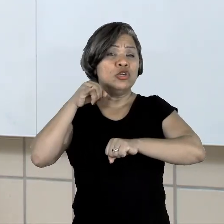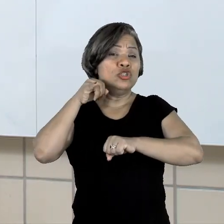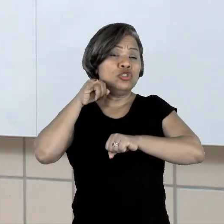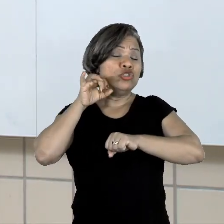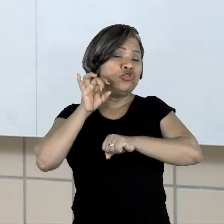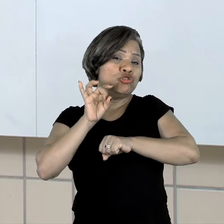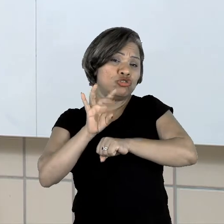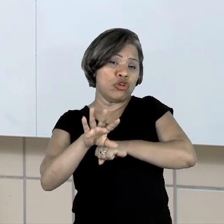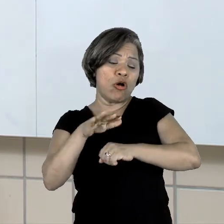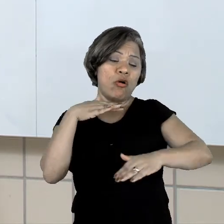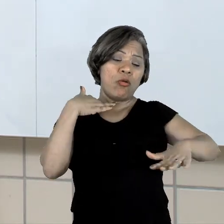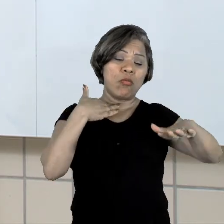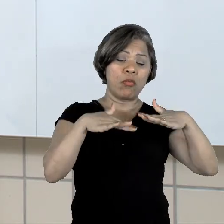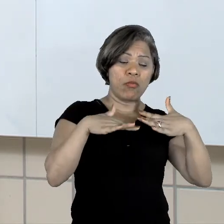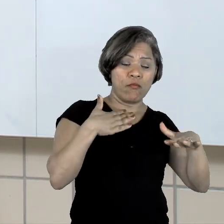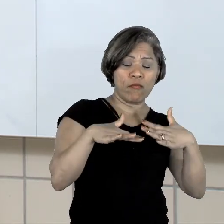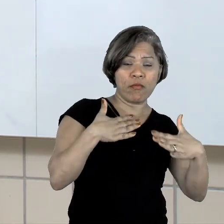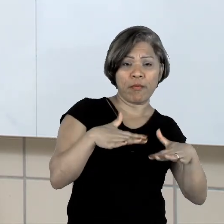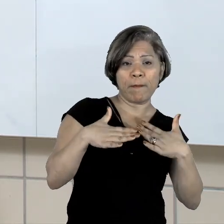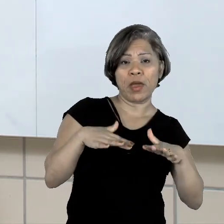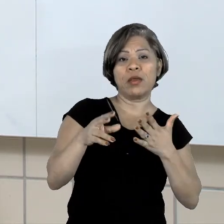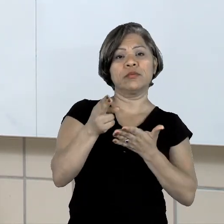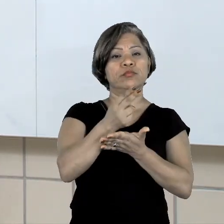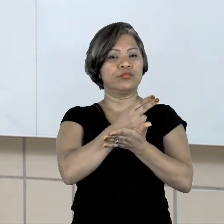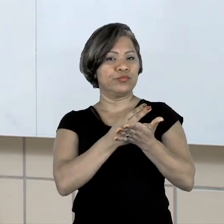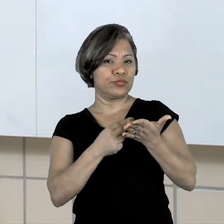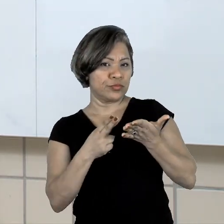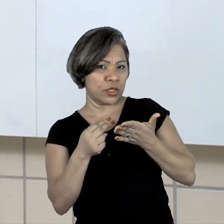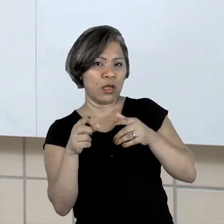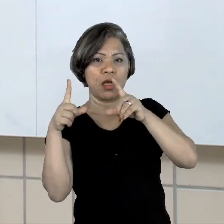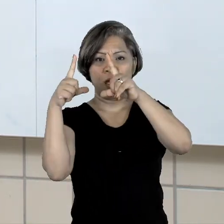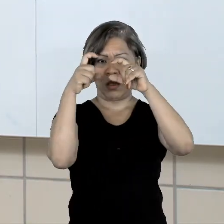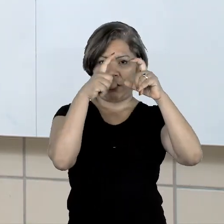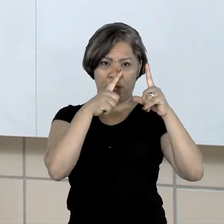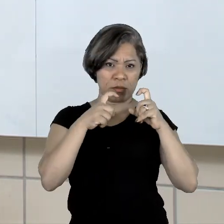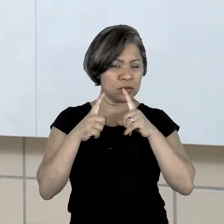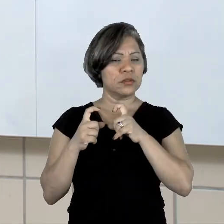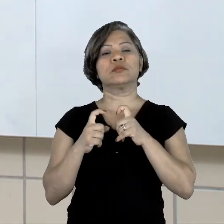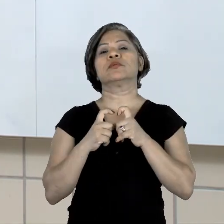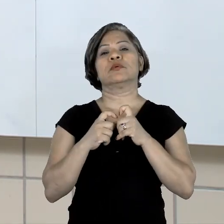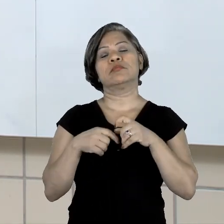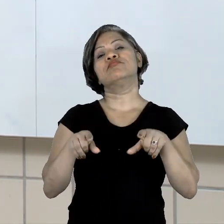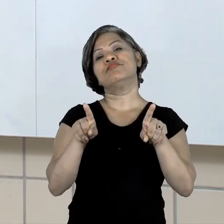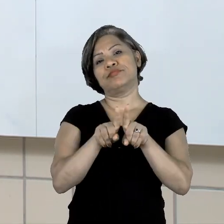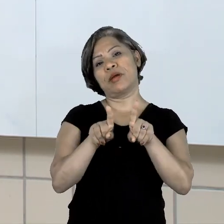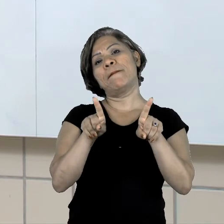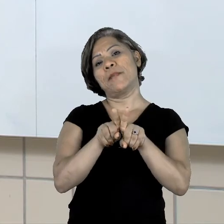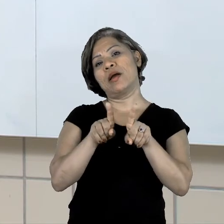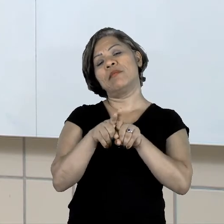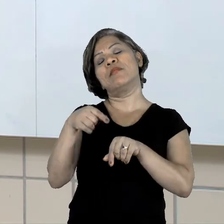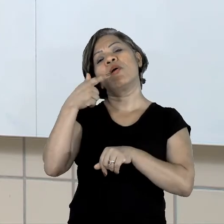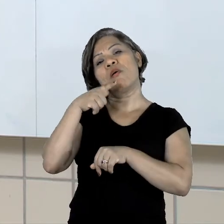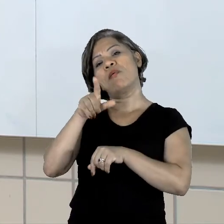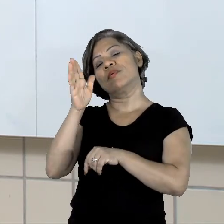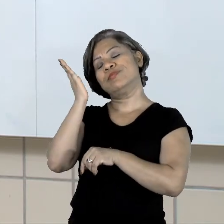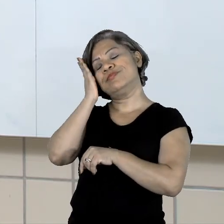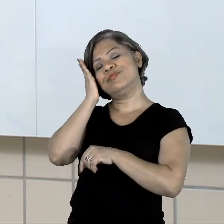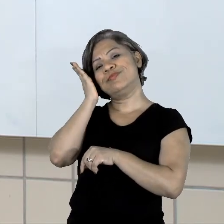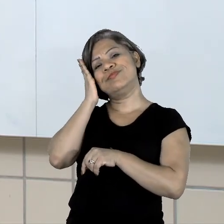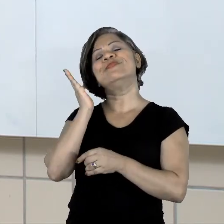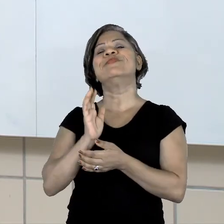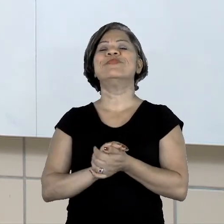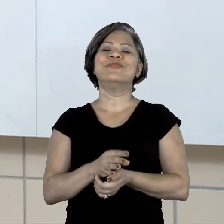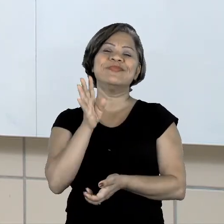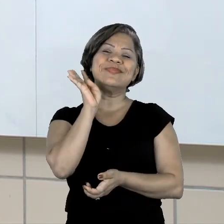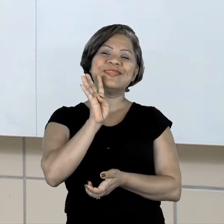movimentos, desenhos, expressões. Também conseguimos entender a história em quadrinho. Legal,